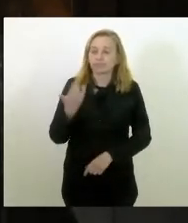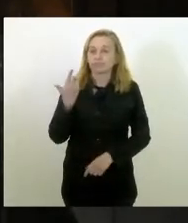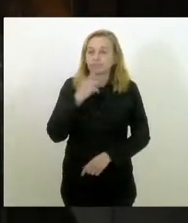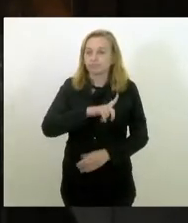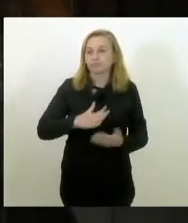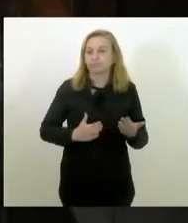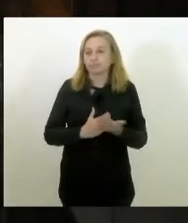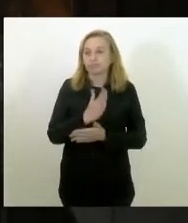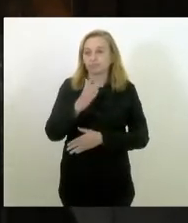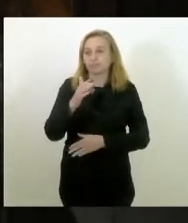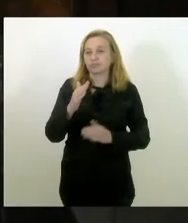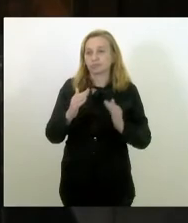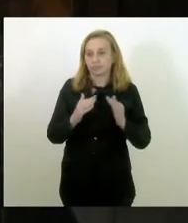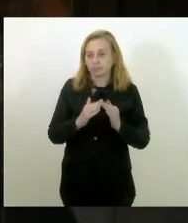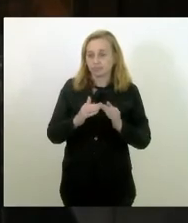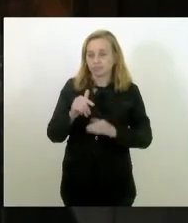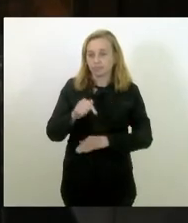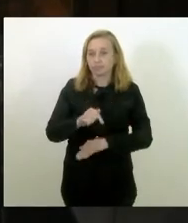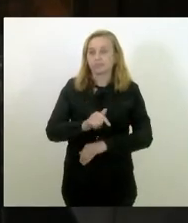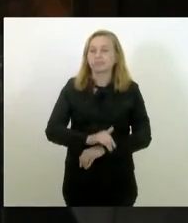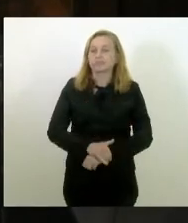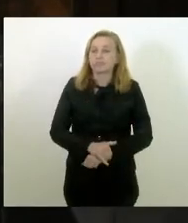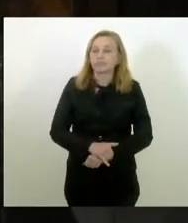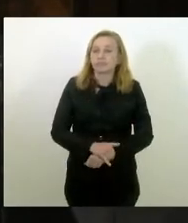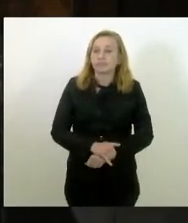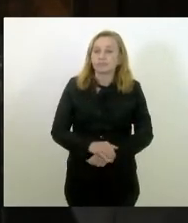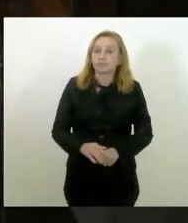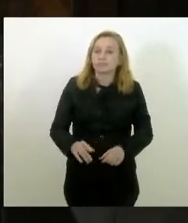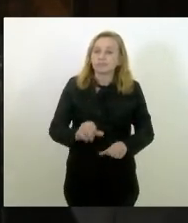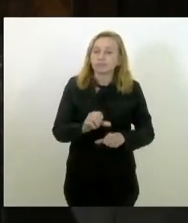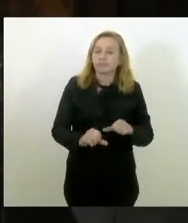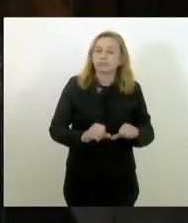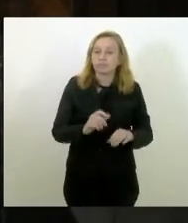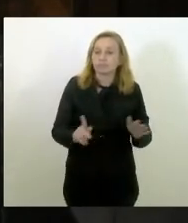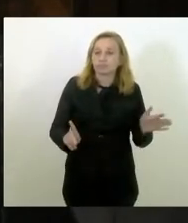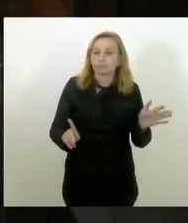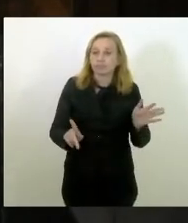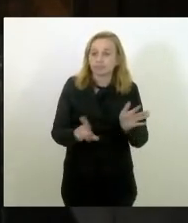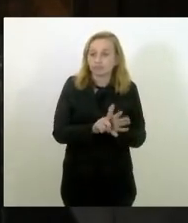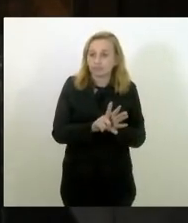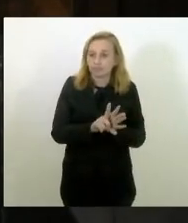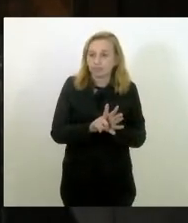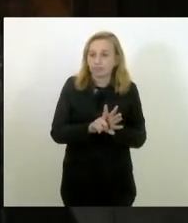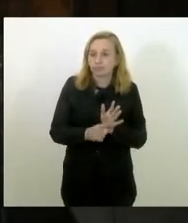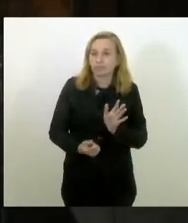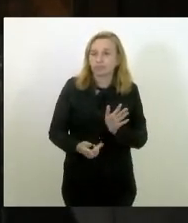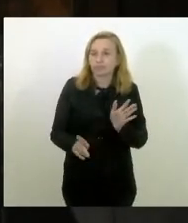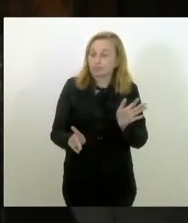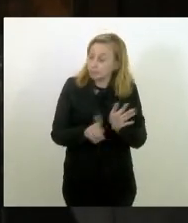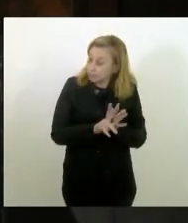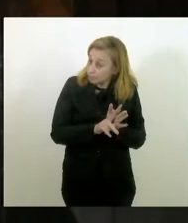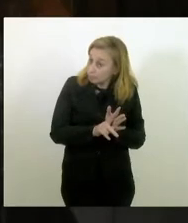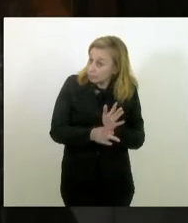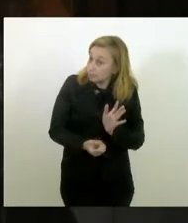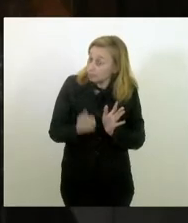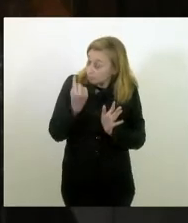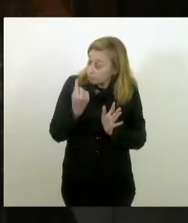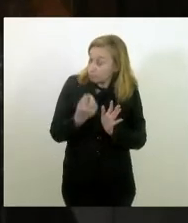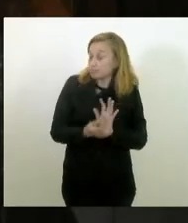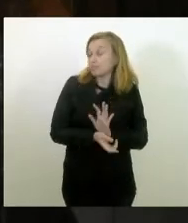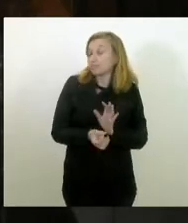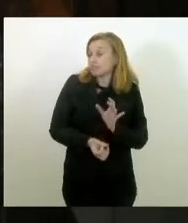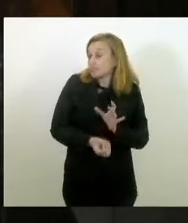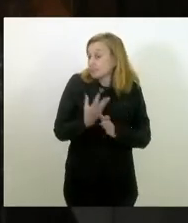aprovar nessa casa e virou lei um projeto que criou